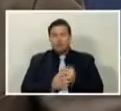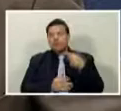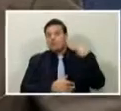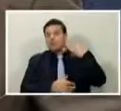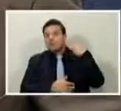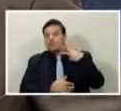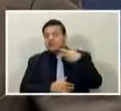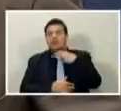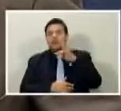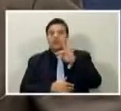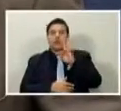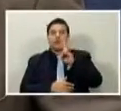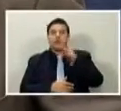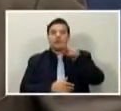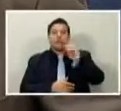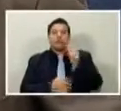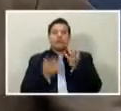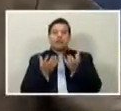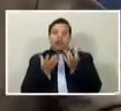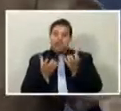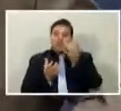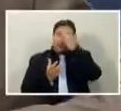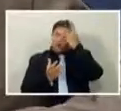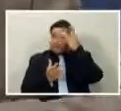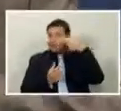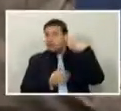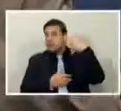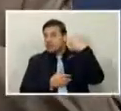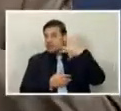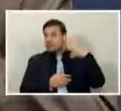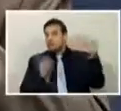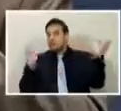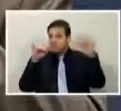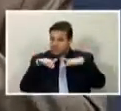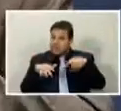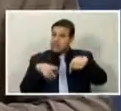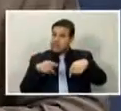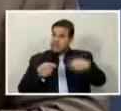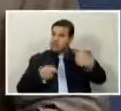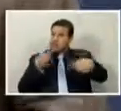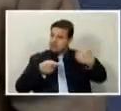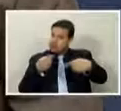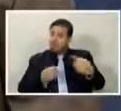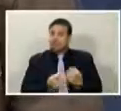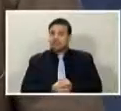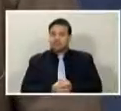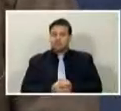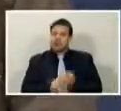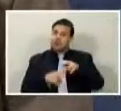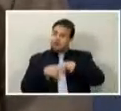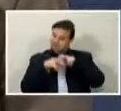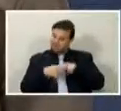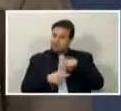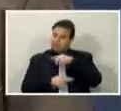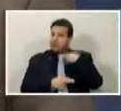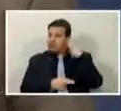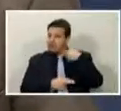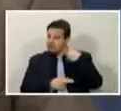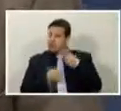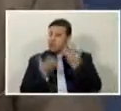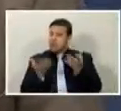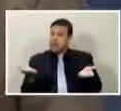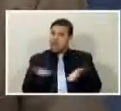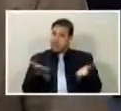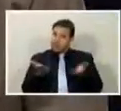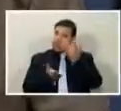é que os vereadores desçam para o plenário para poder fazer o debate com vossa excelência. Exatamente isso. É isso que o vereador quer, que desçam